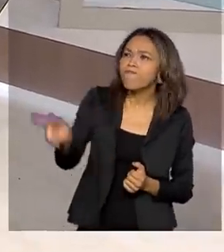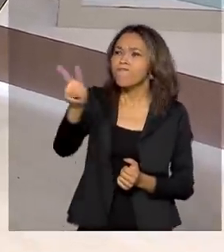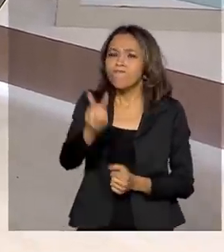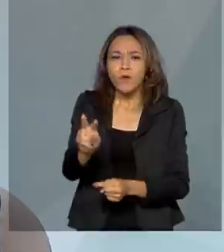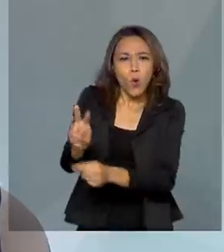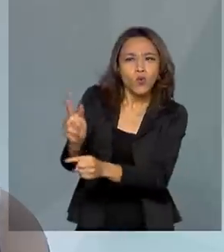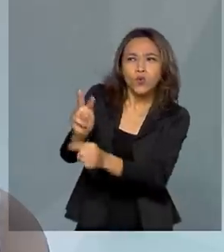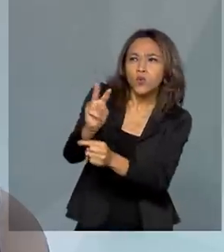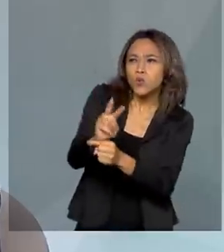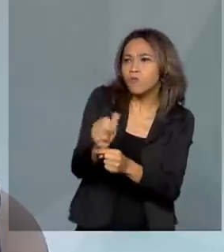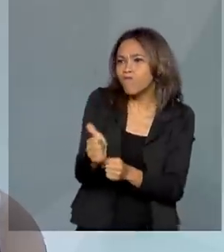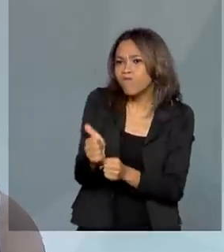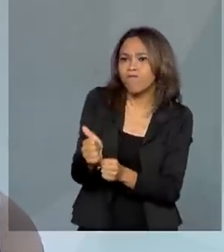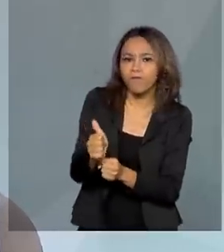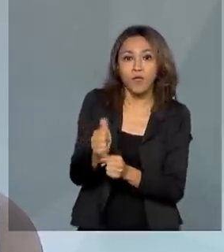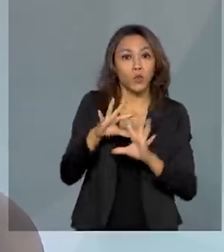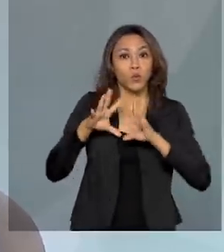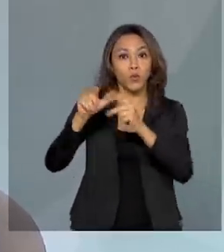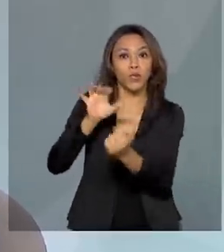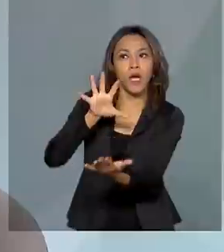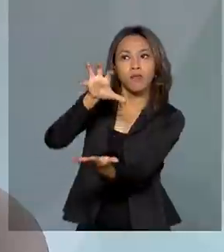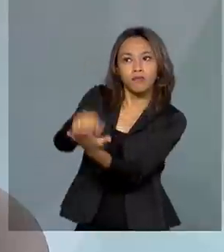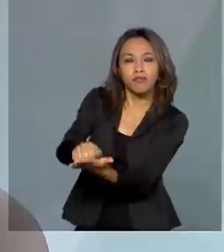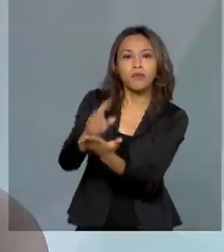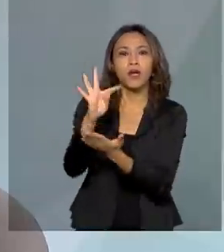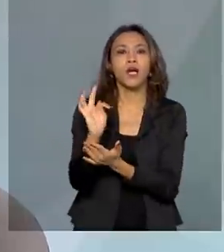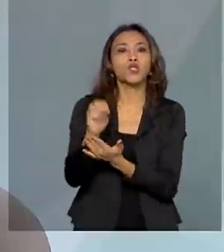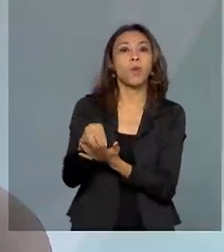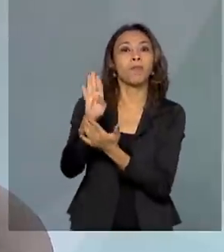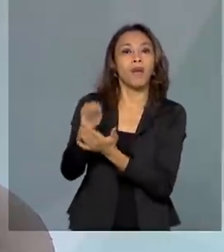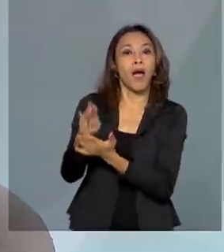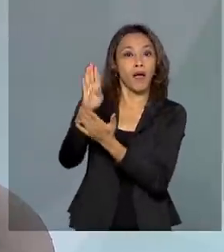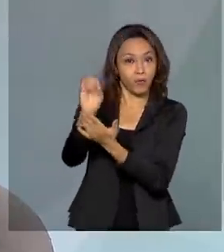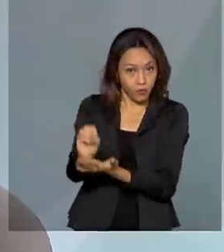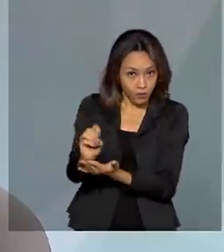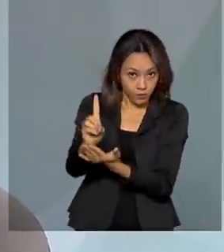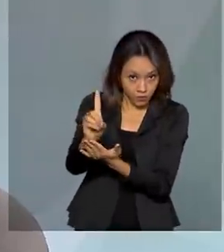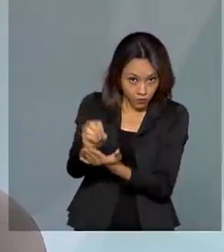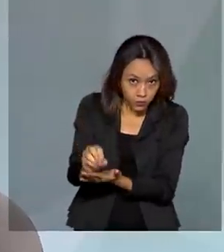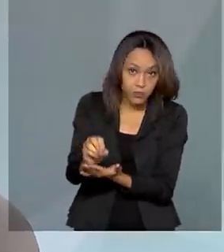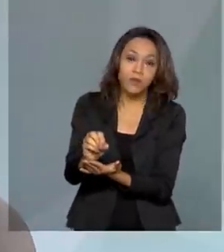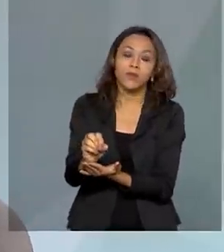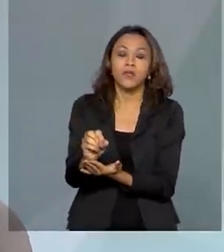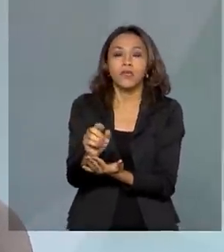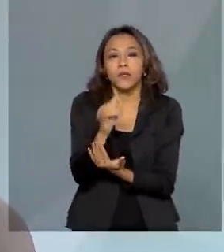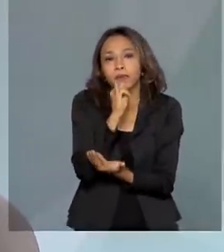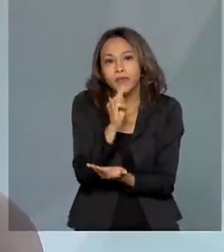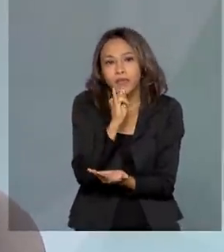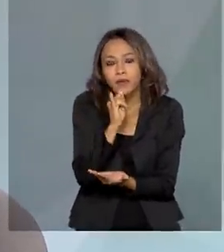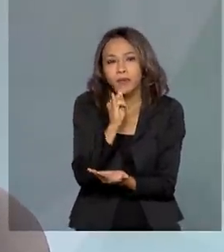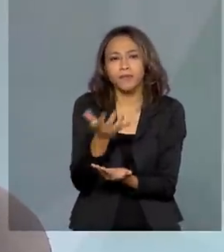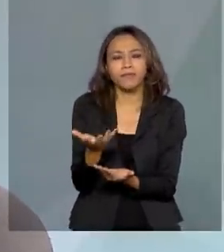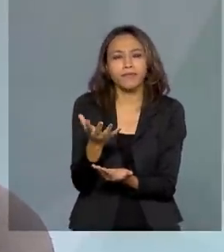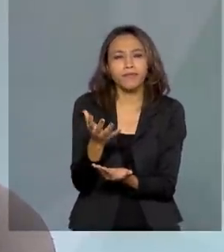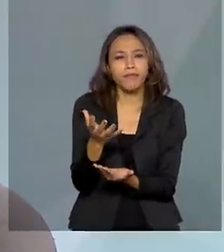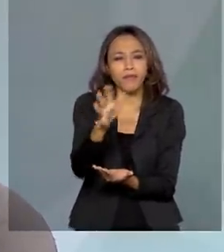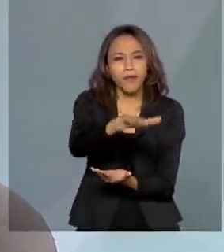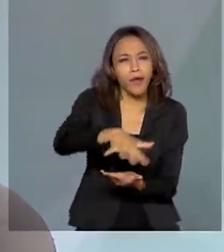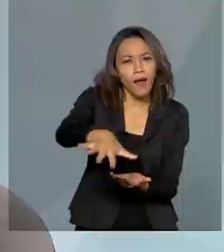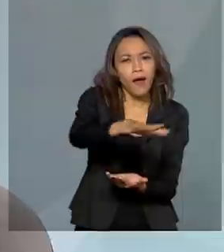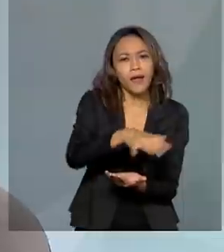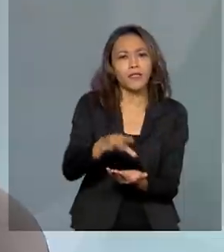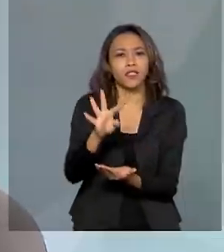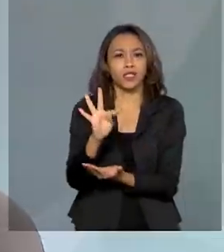todos esses bens tombados pelo IFAM, valorados. Então, por exemplo, na parte dos bens